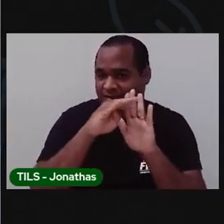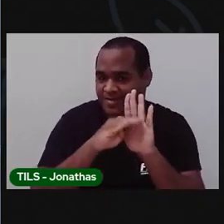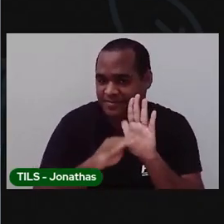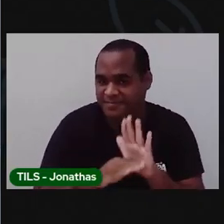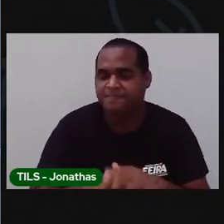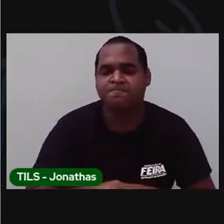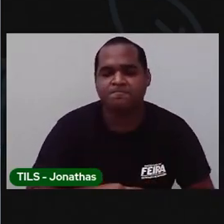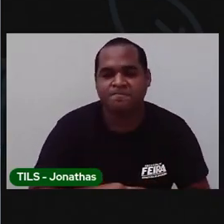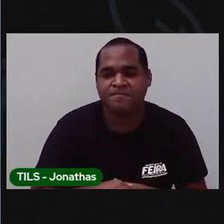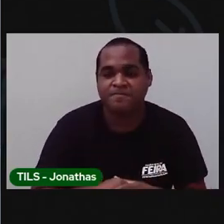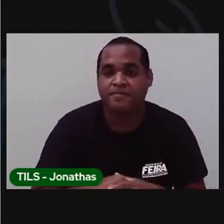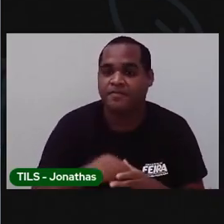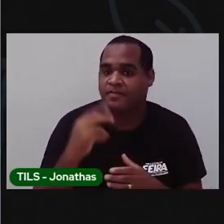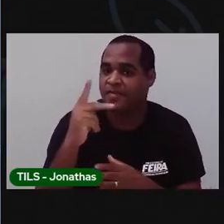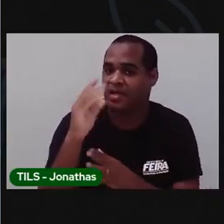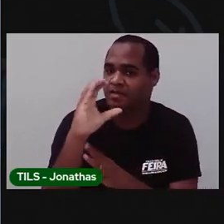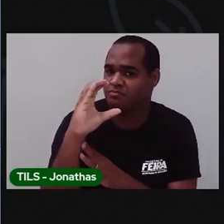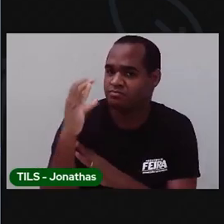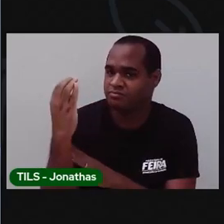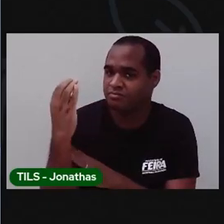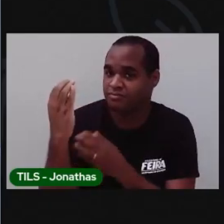Como é que está o tempo?